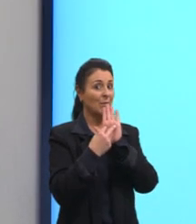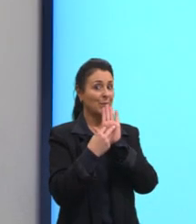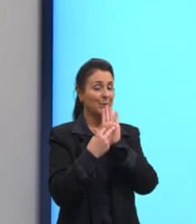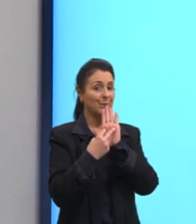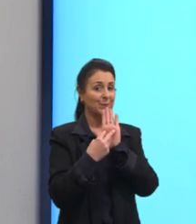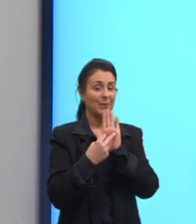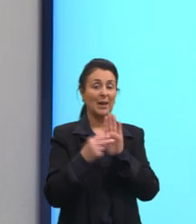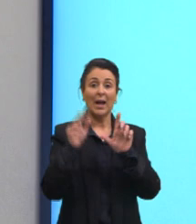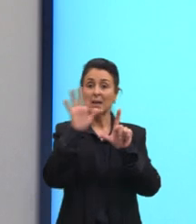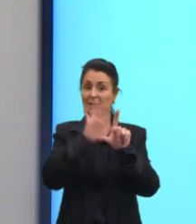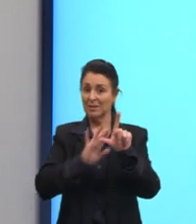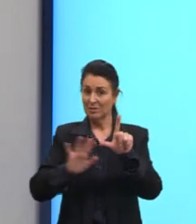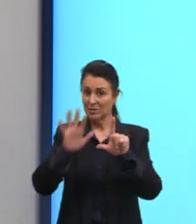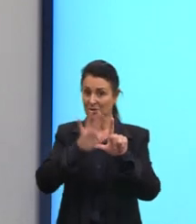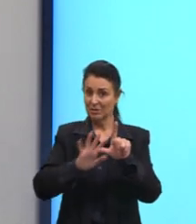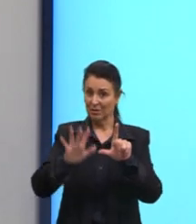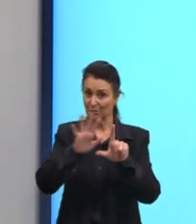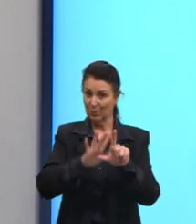essa charge aqui